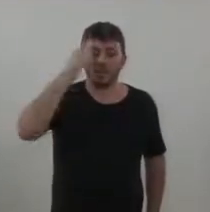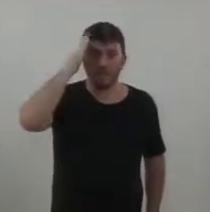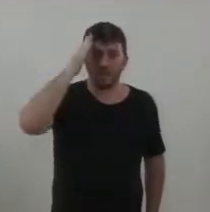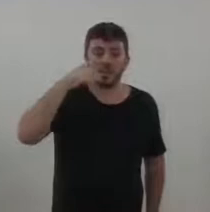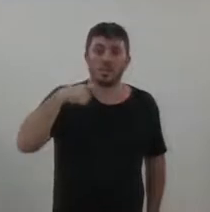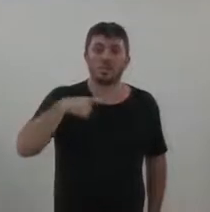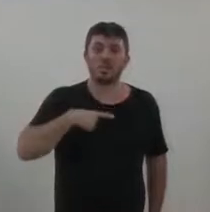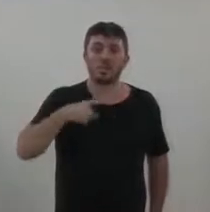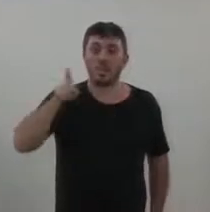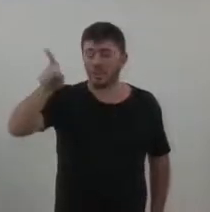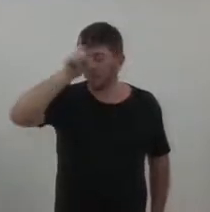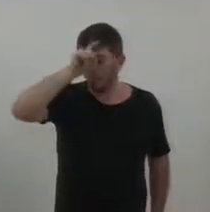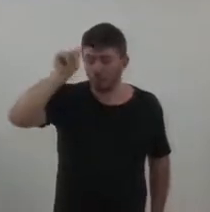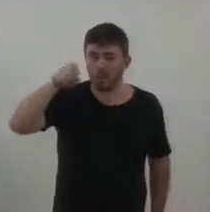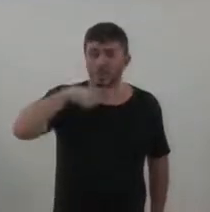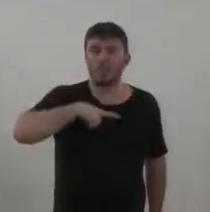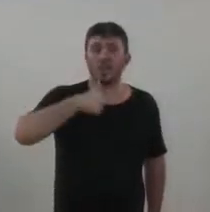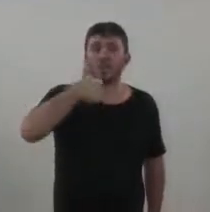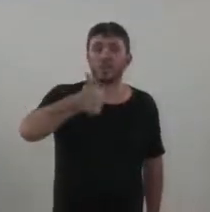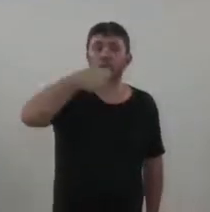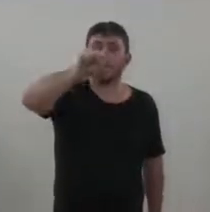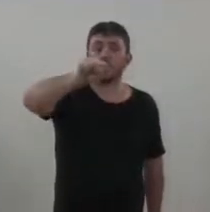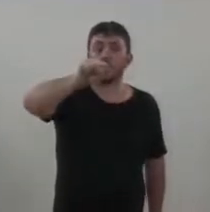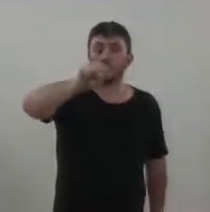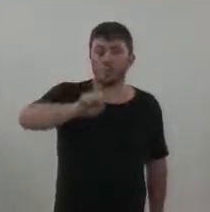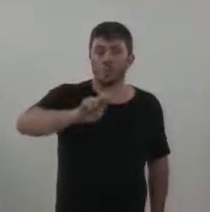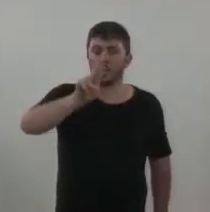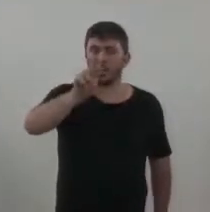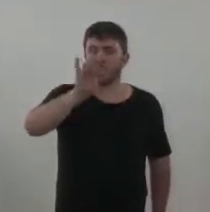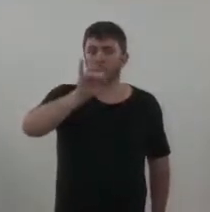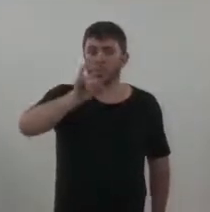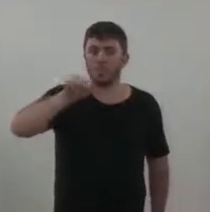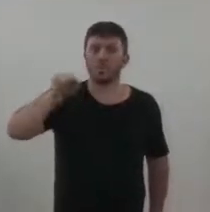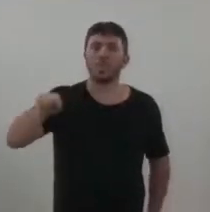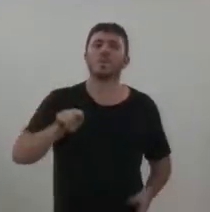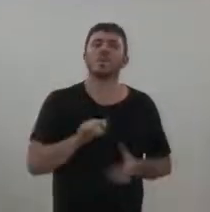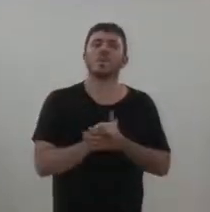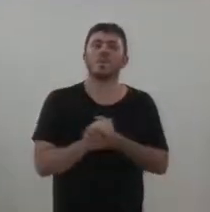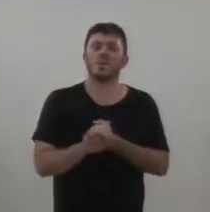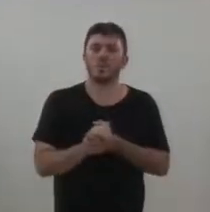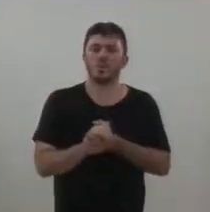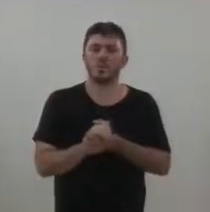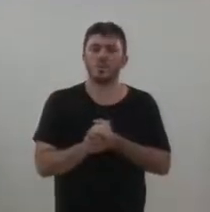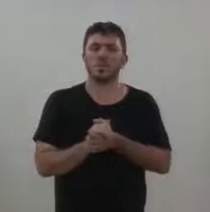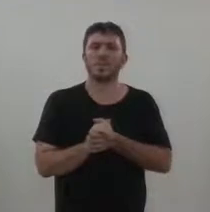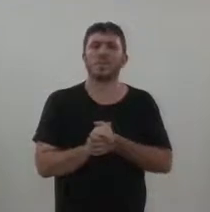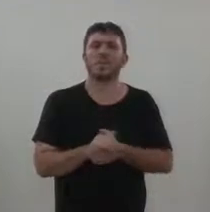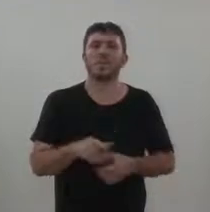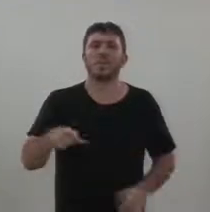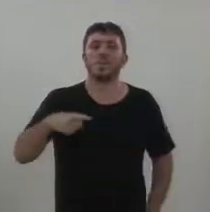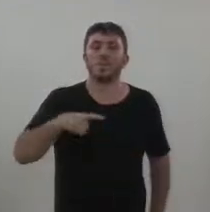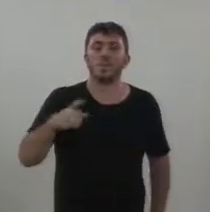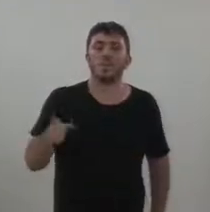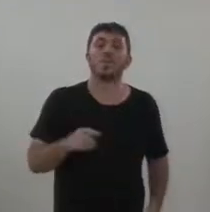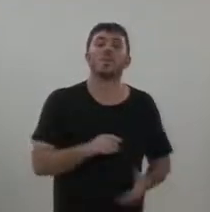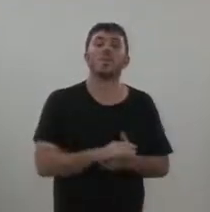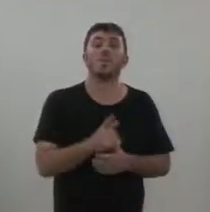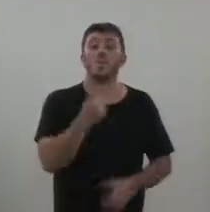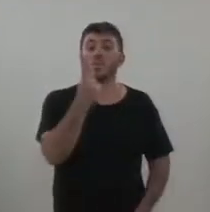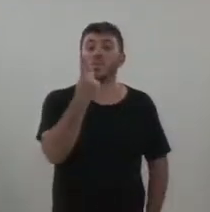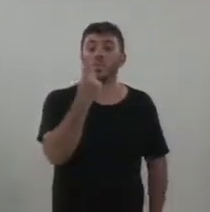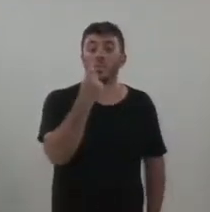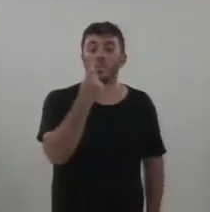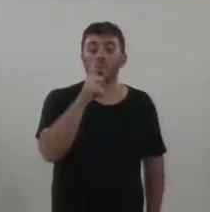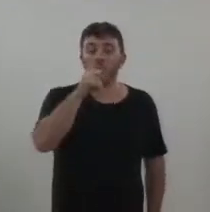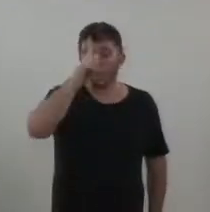na nossa Santa Casa, eu acabei de pegar a informação com a provedora nesse momento, nós temos um único leito